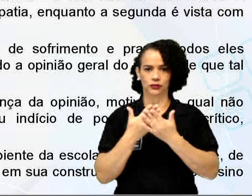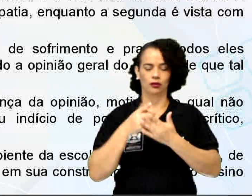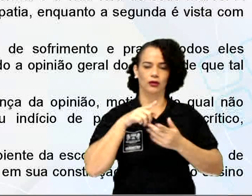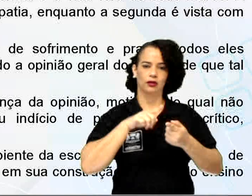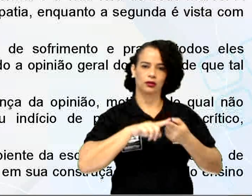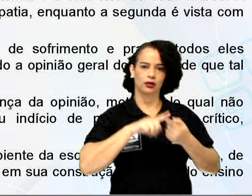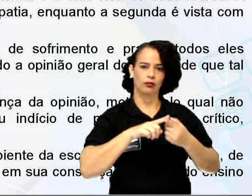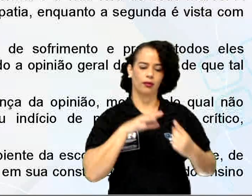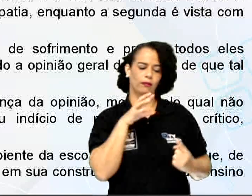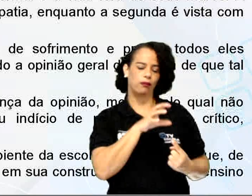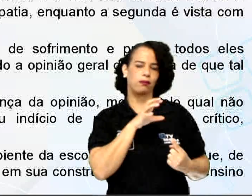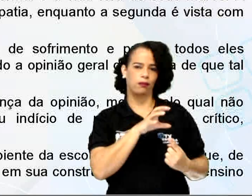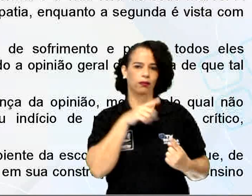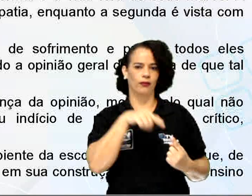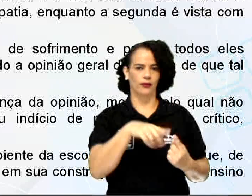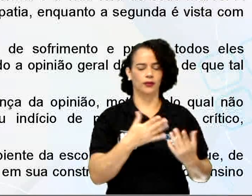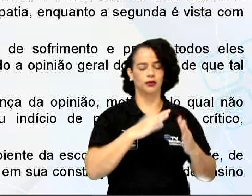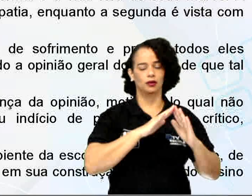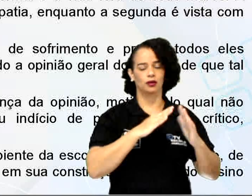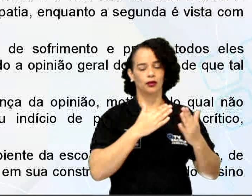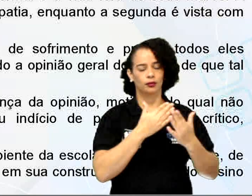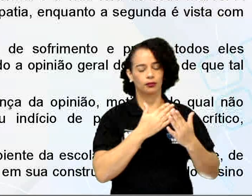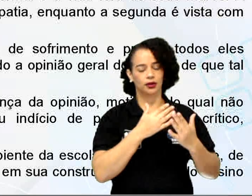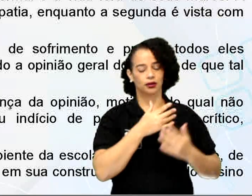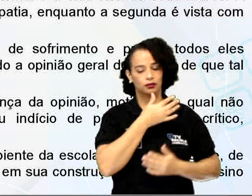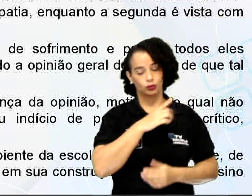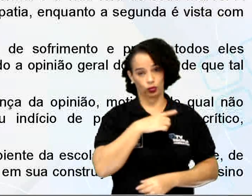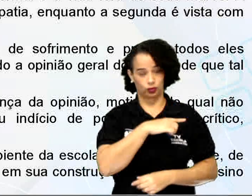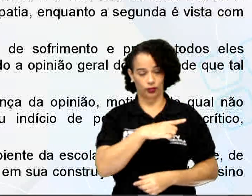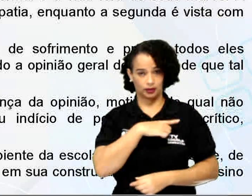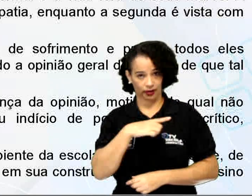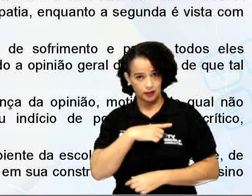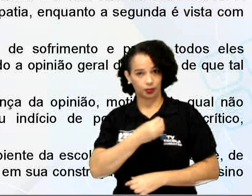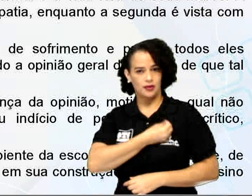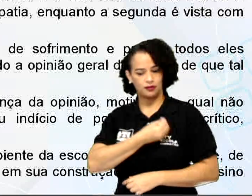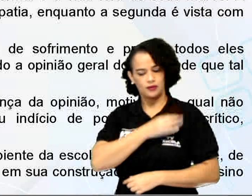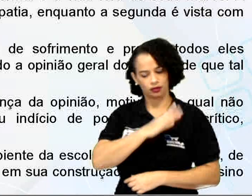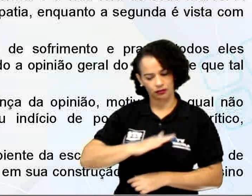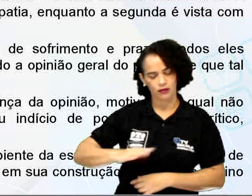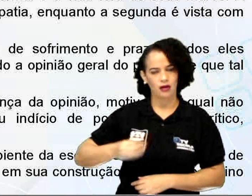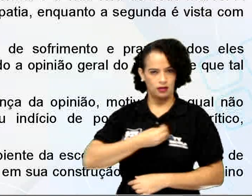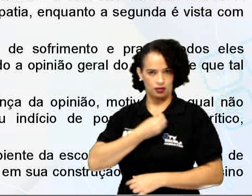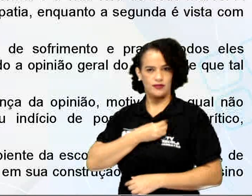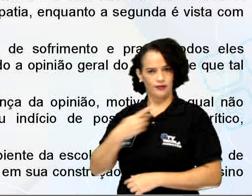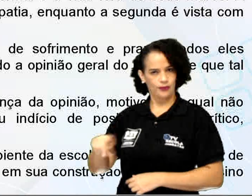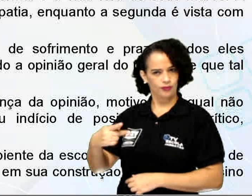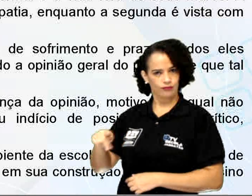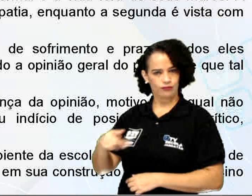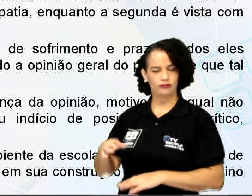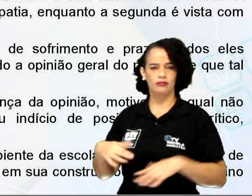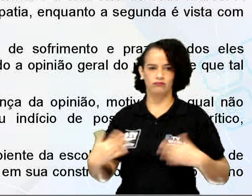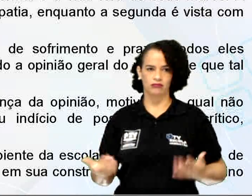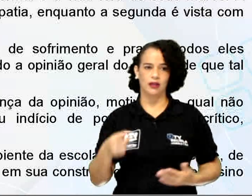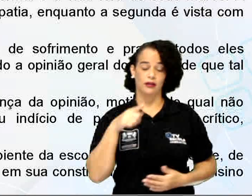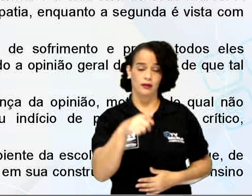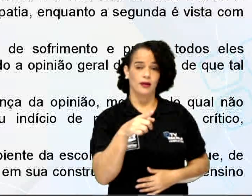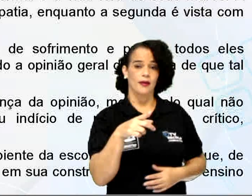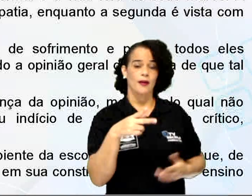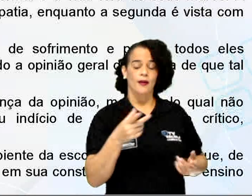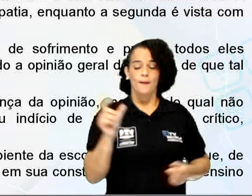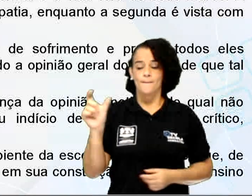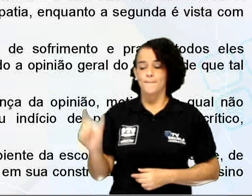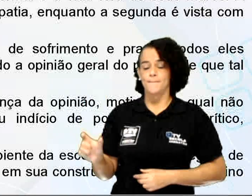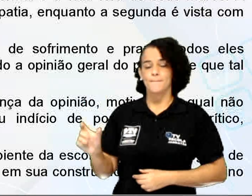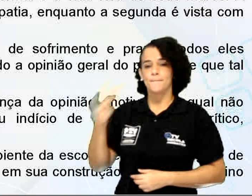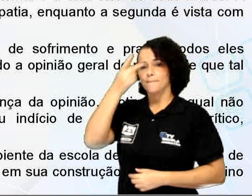impactos sobre a infância que ele viveu. Ponto. Ou seja, isso é uma afirmação. Foi afirmado agora que a visão é pessoal, é de